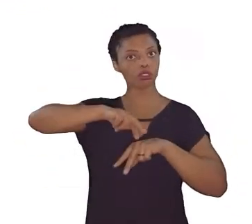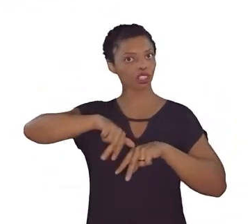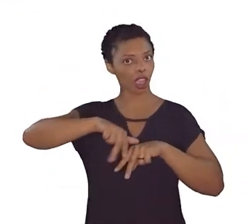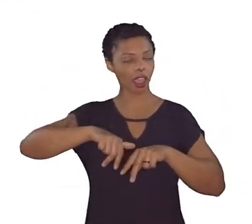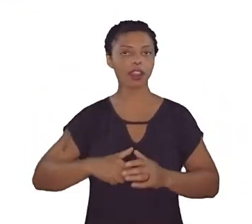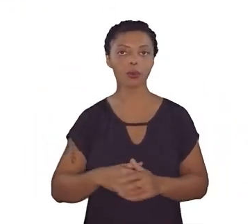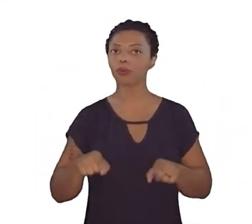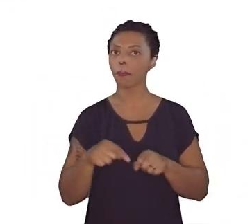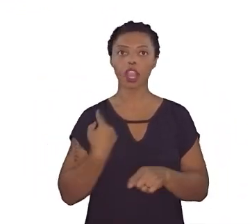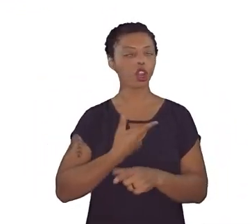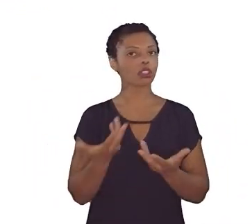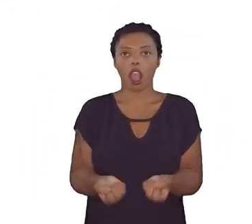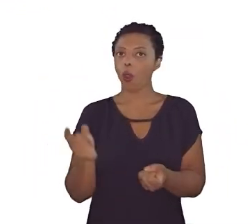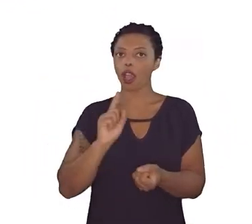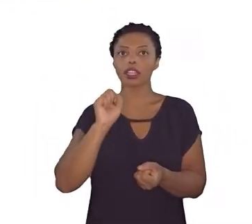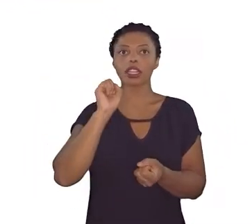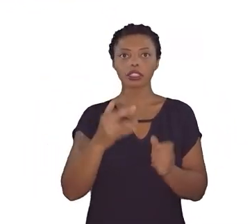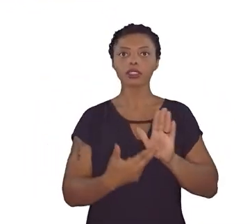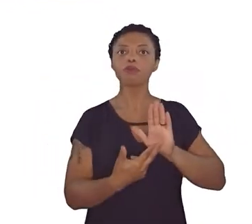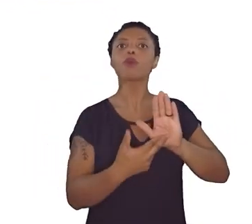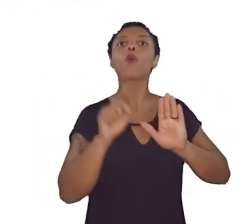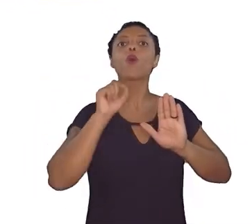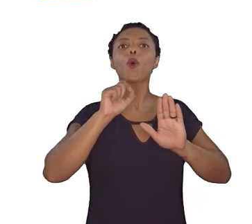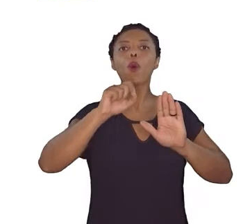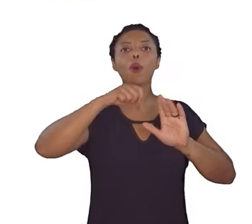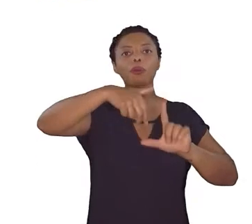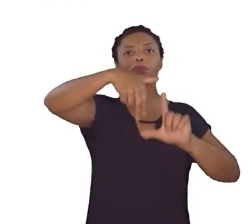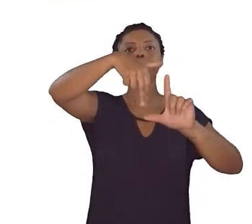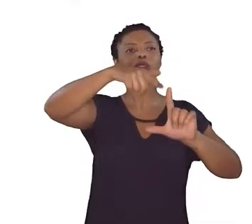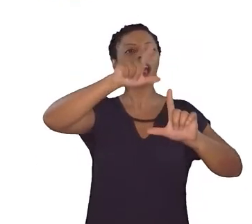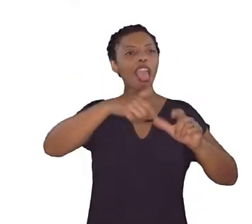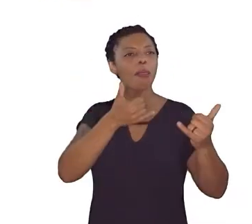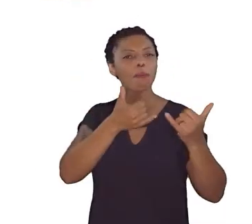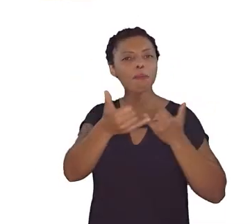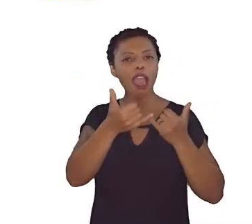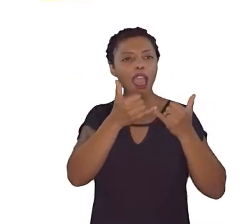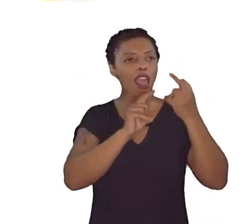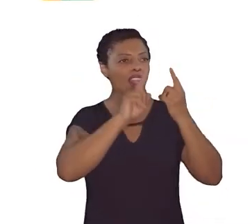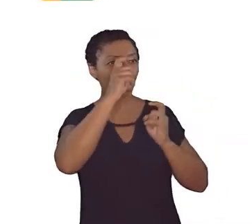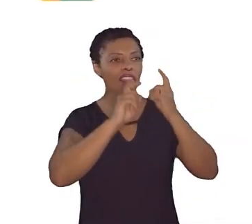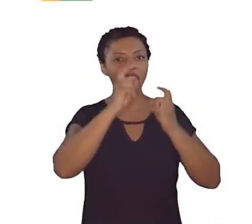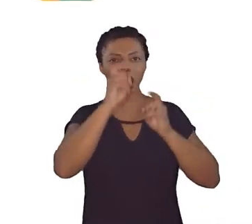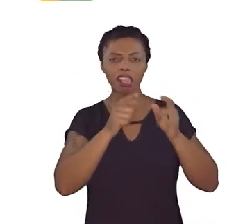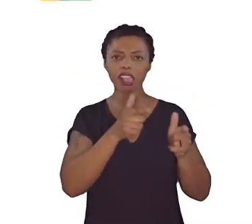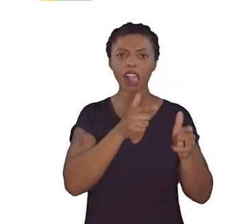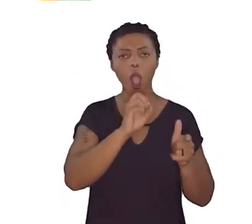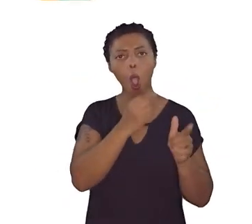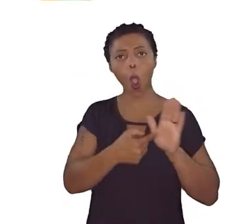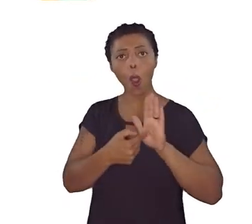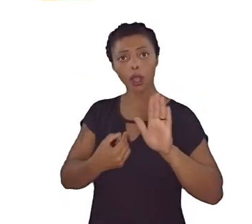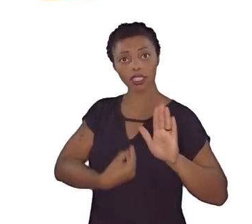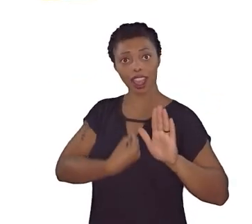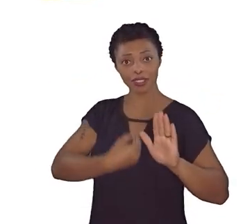serão rejeitadas as representações caricaturizadas ou que utilizem as condições de vida da população negra como